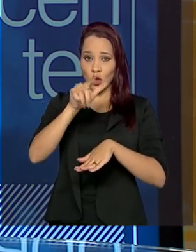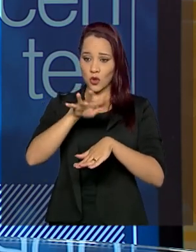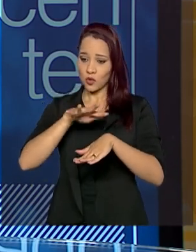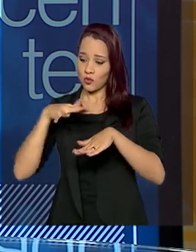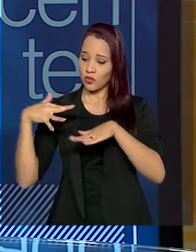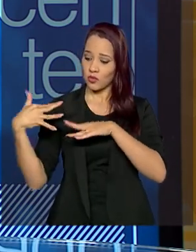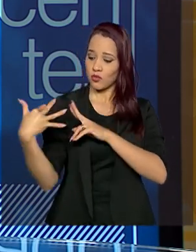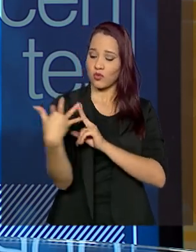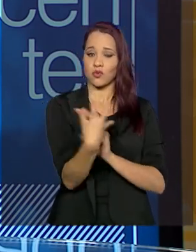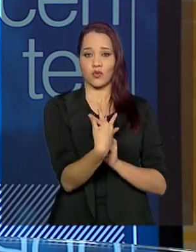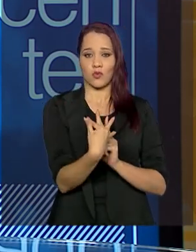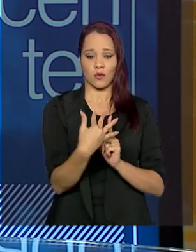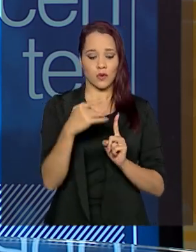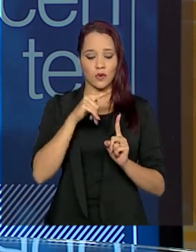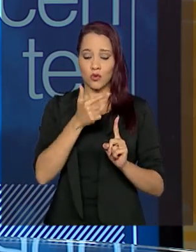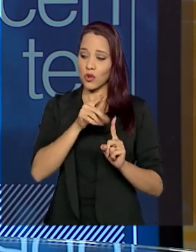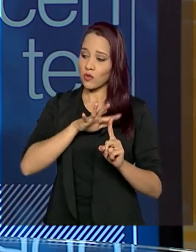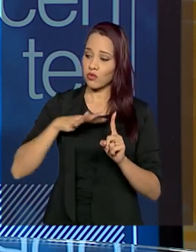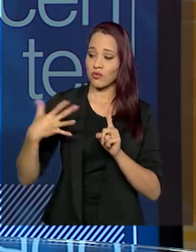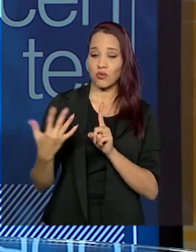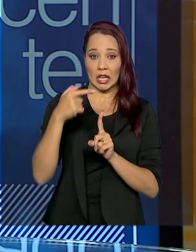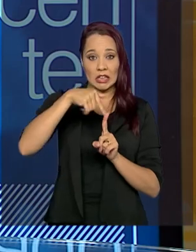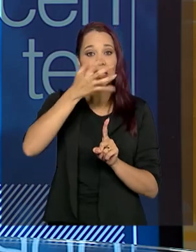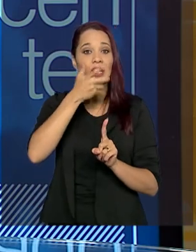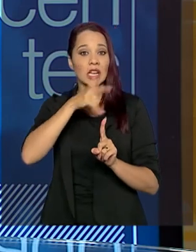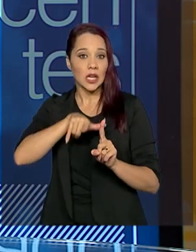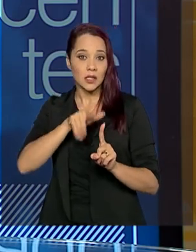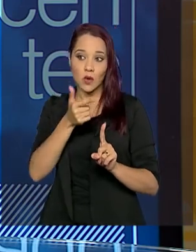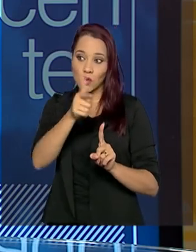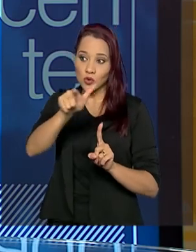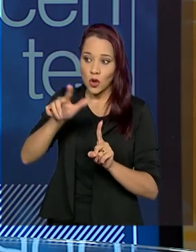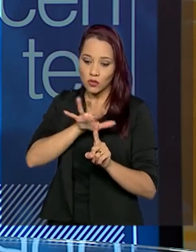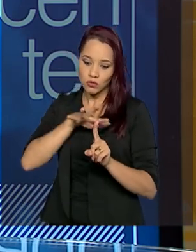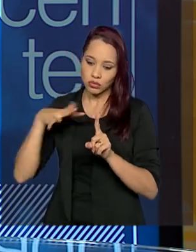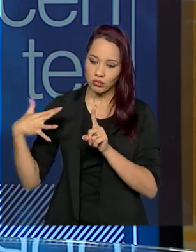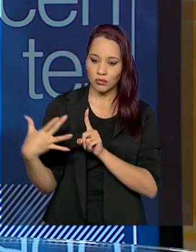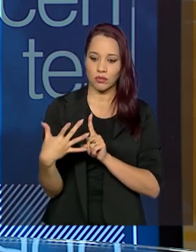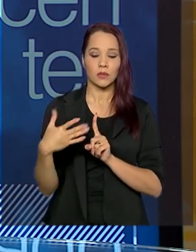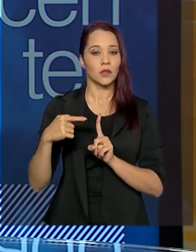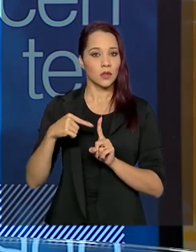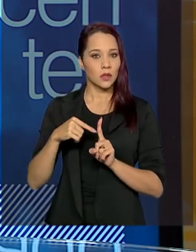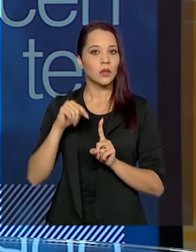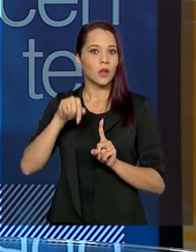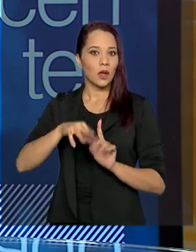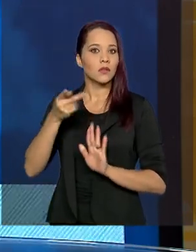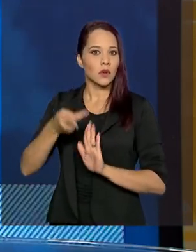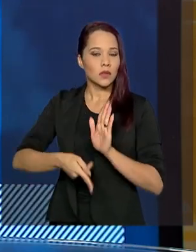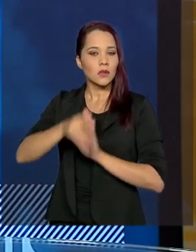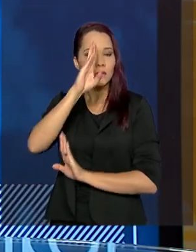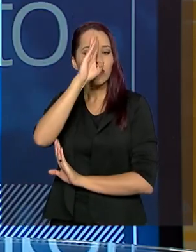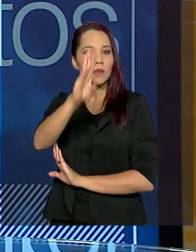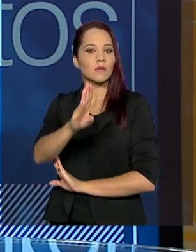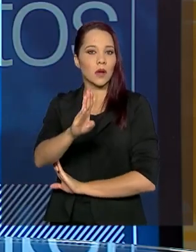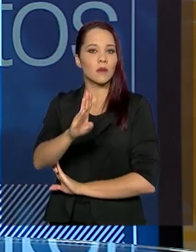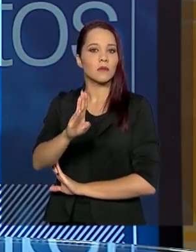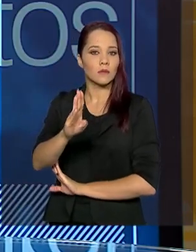focados nela. Todo mundo em torno dela. É um dos nossos projetos prioritários